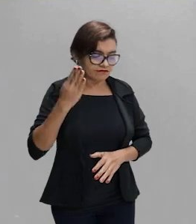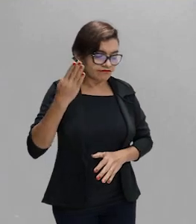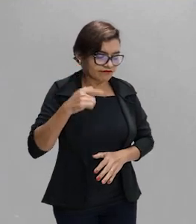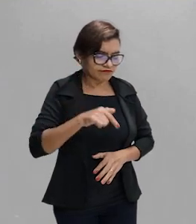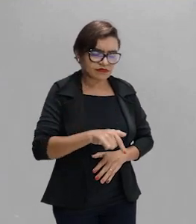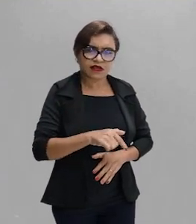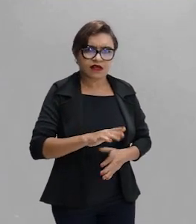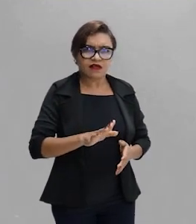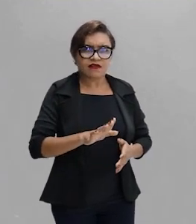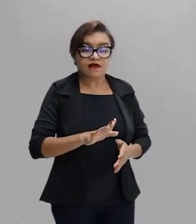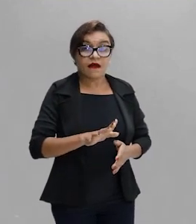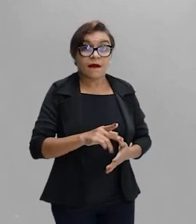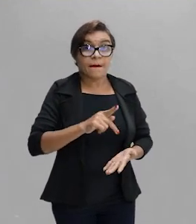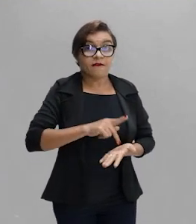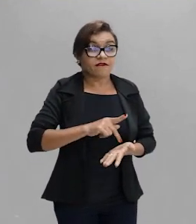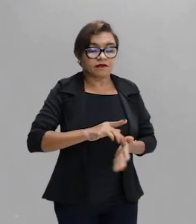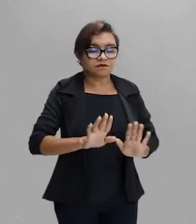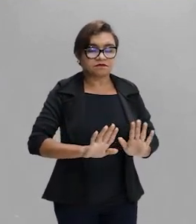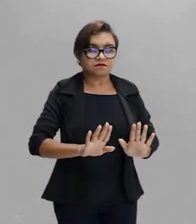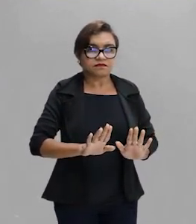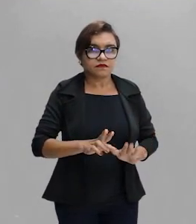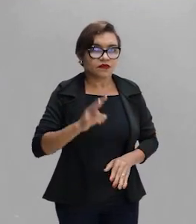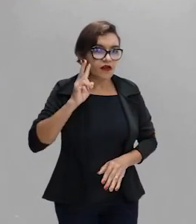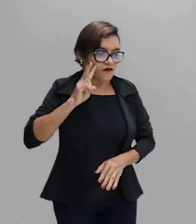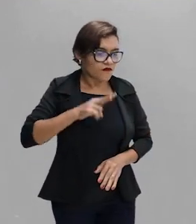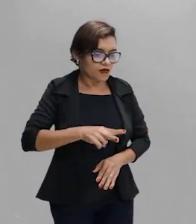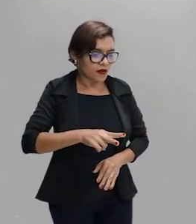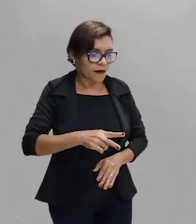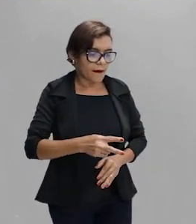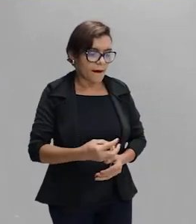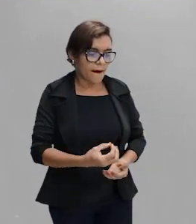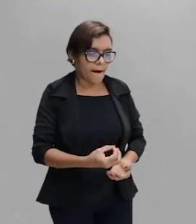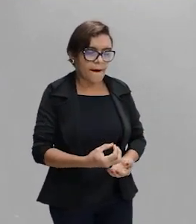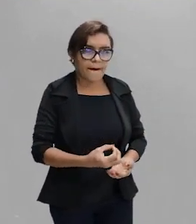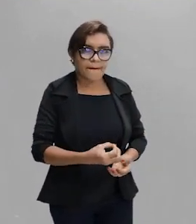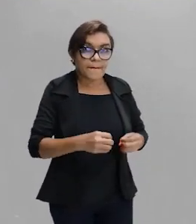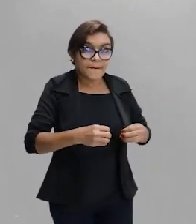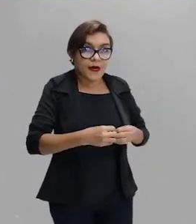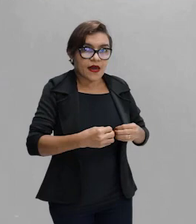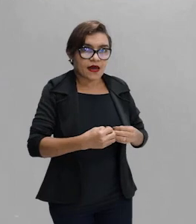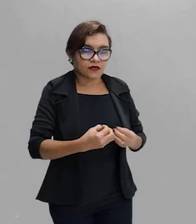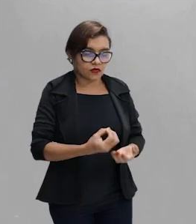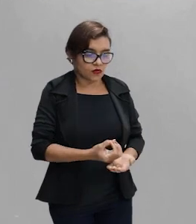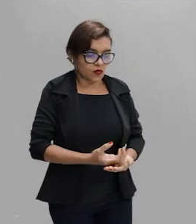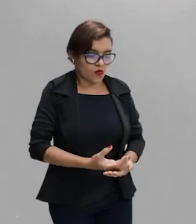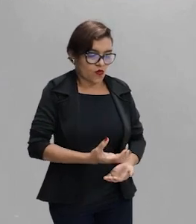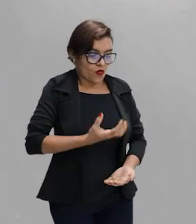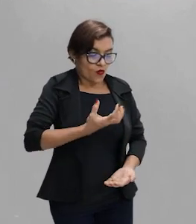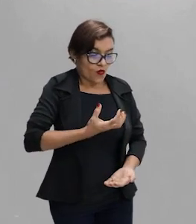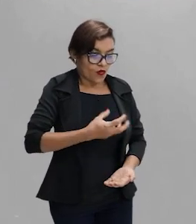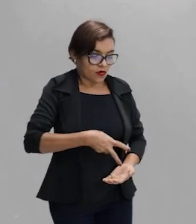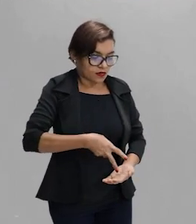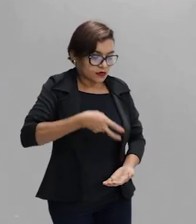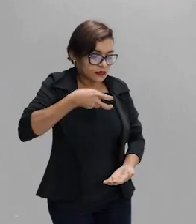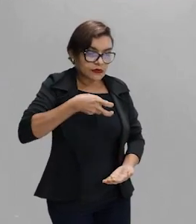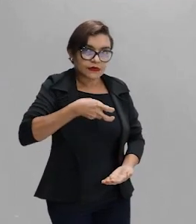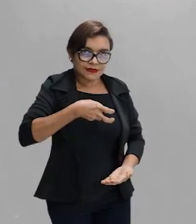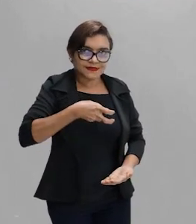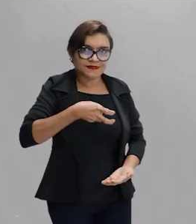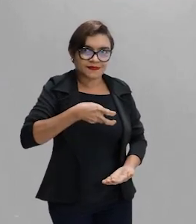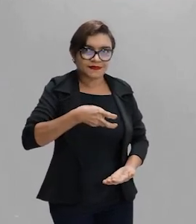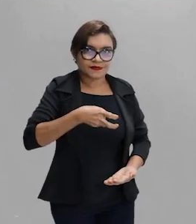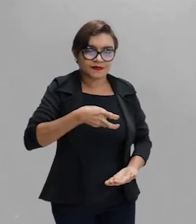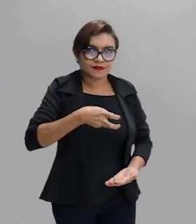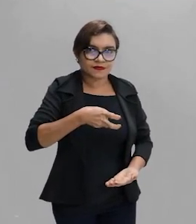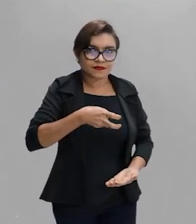Ou seja, ele vai conseguir ver ele mais próximo da superfície. Certo? Então, ele não vai